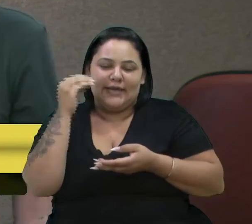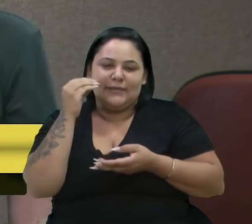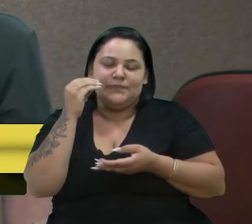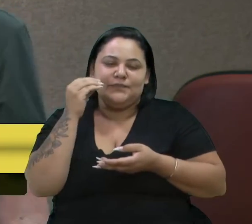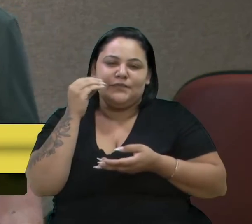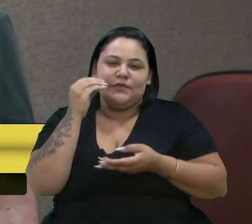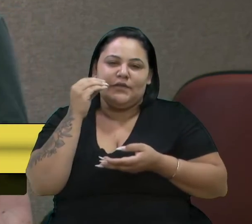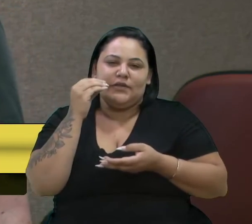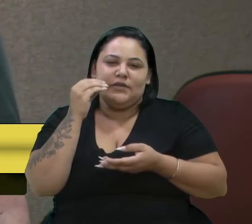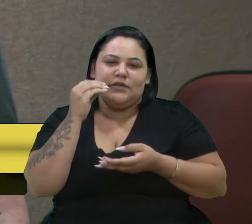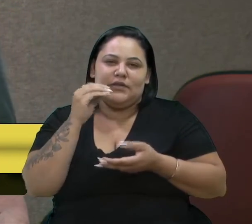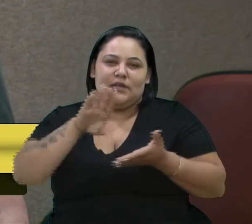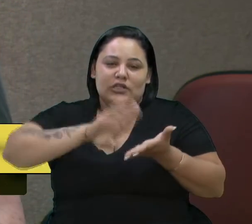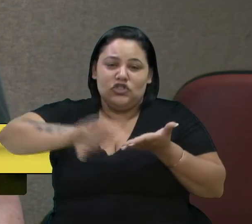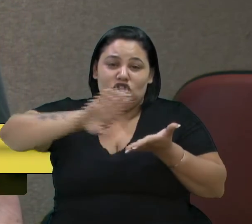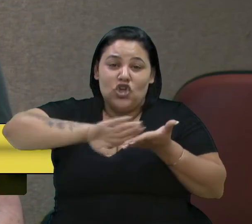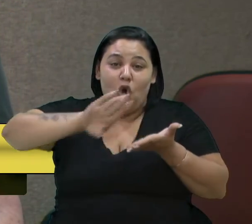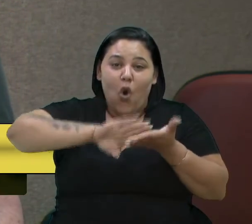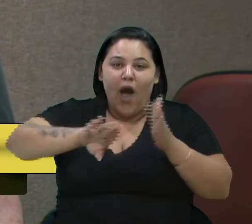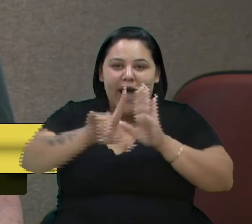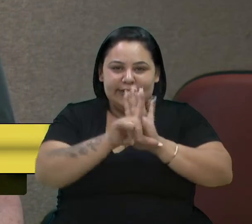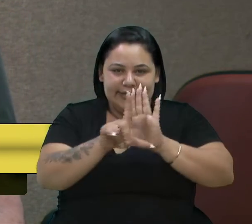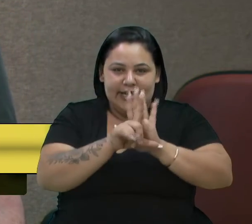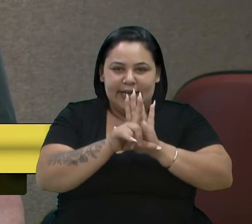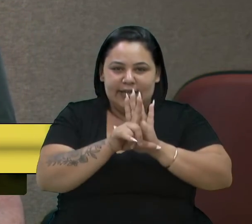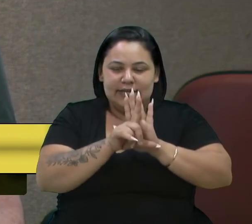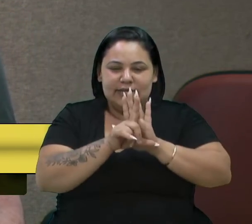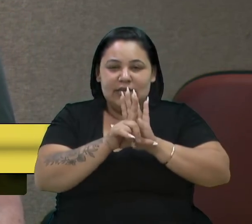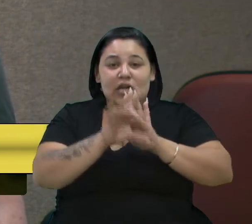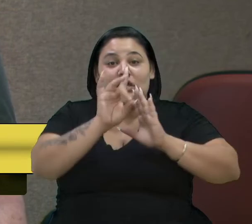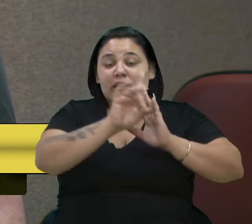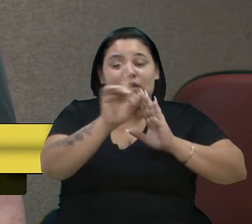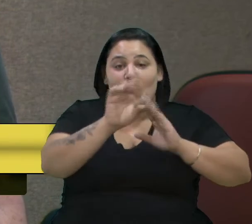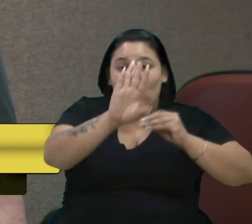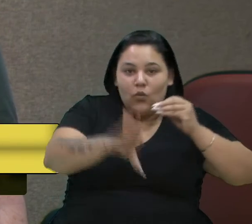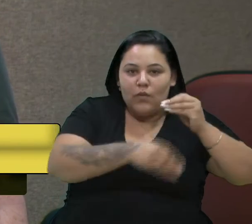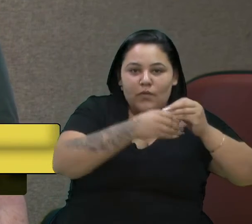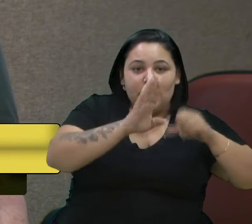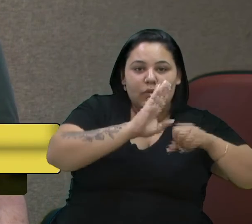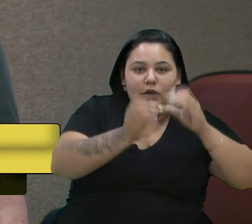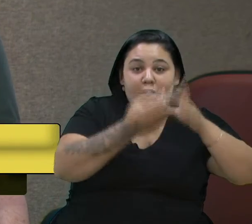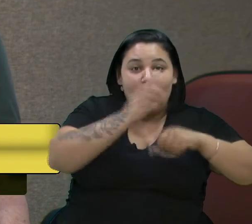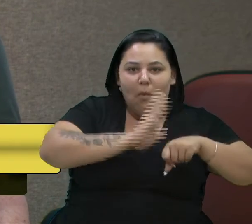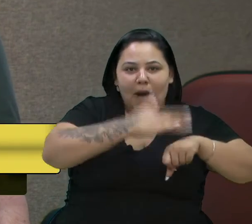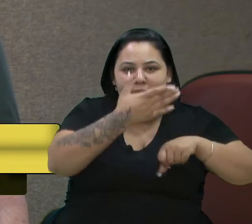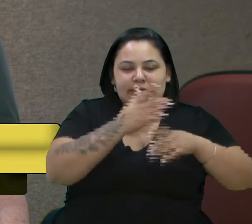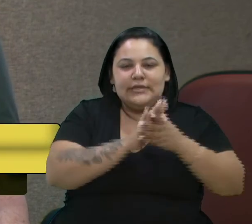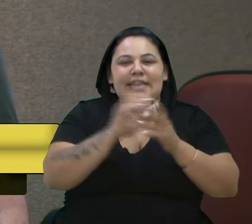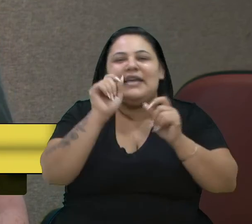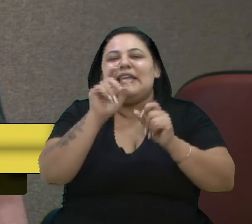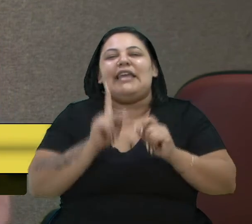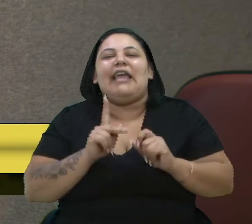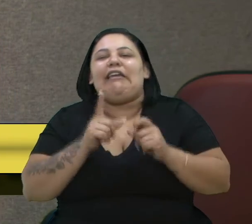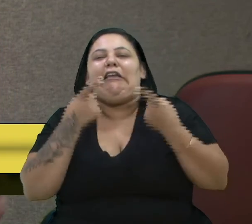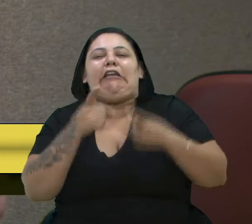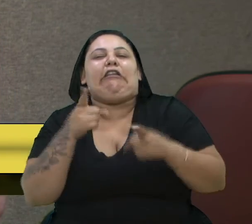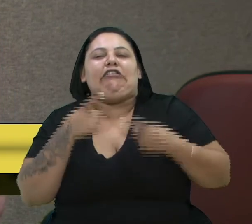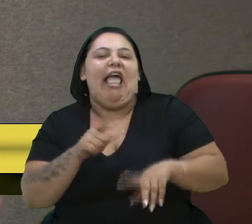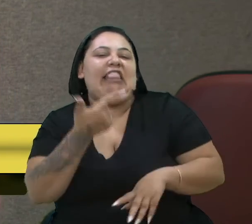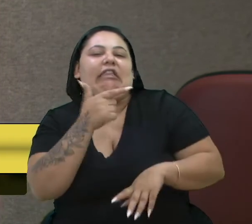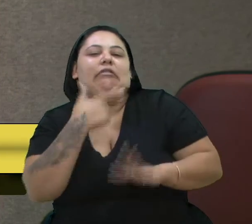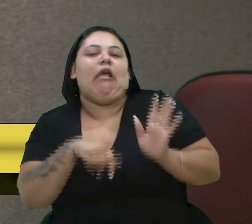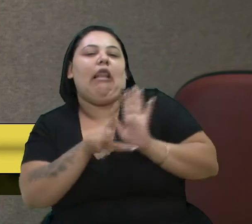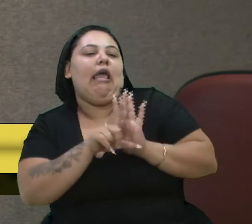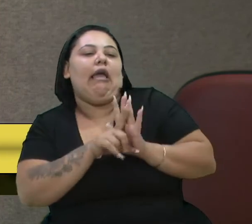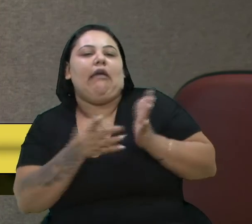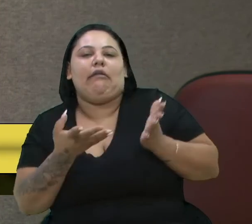tirou muito mais leis do que propôs algumas. Então, quem faz as críticas e não tem lei, ah, eu posso publicar, eu vou, vou,